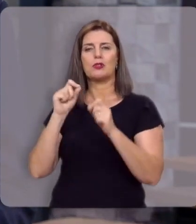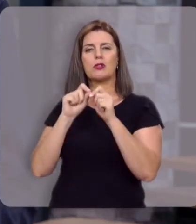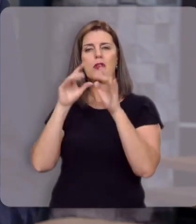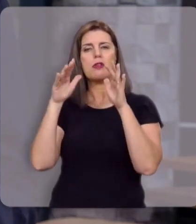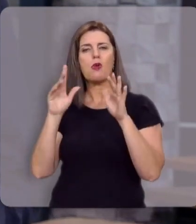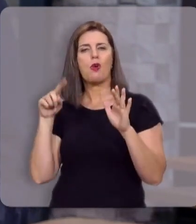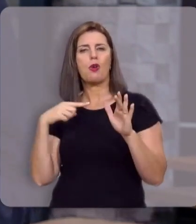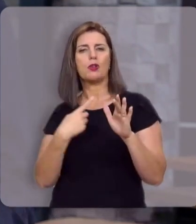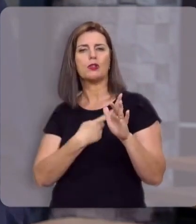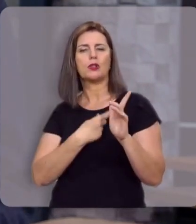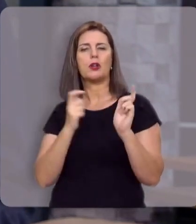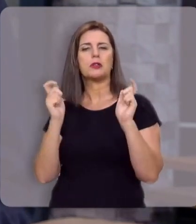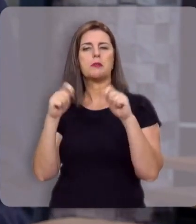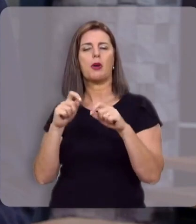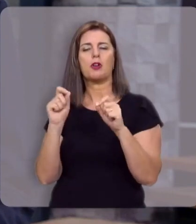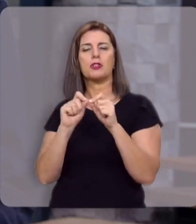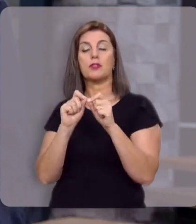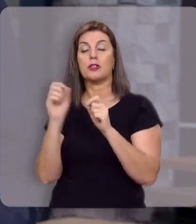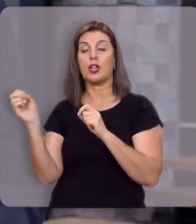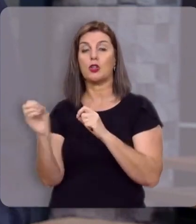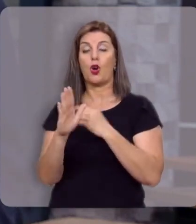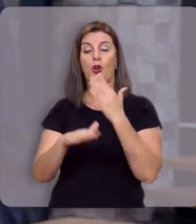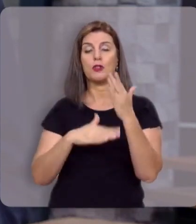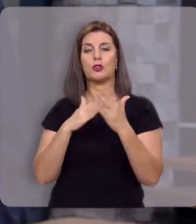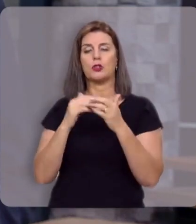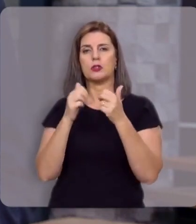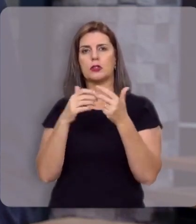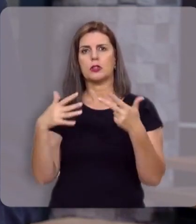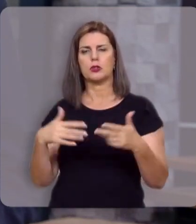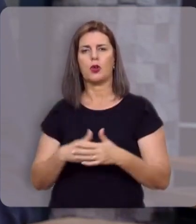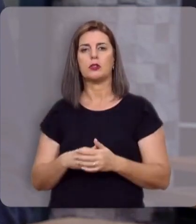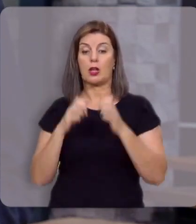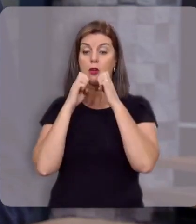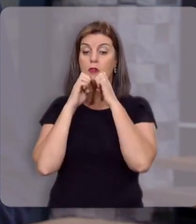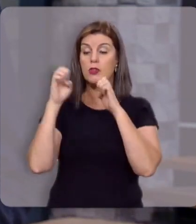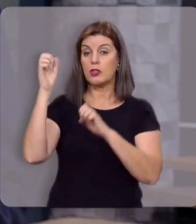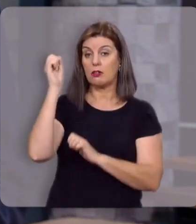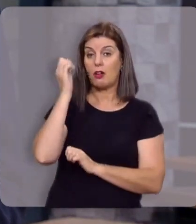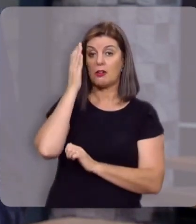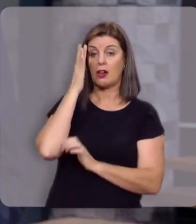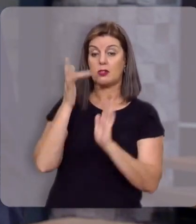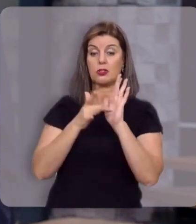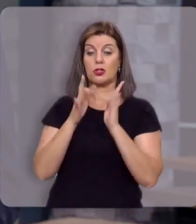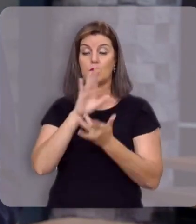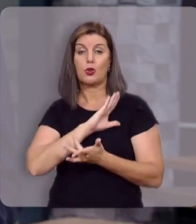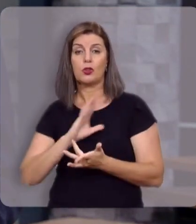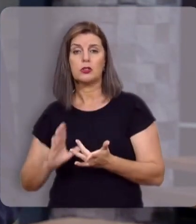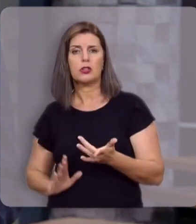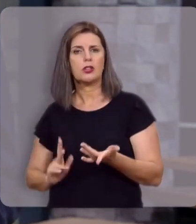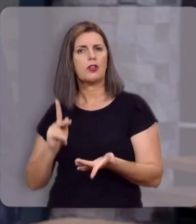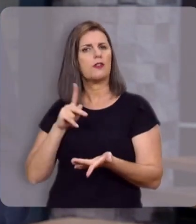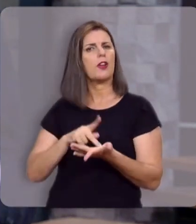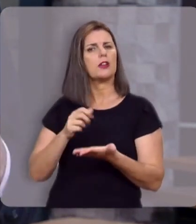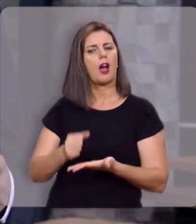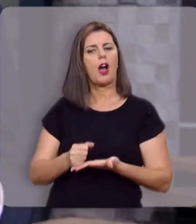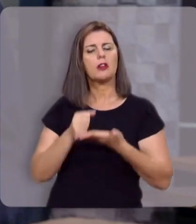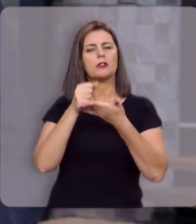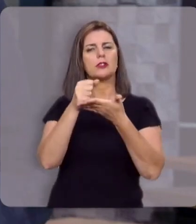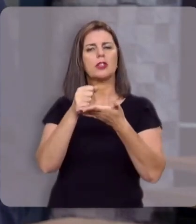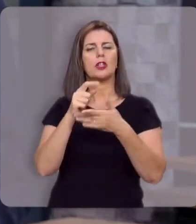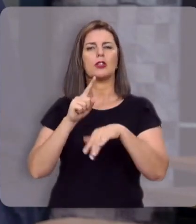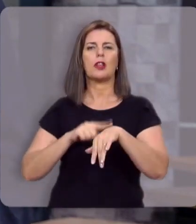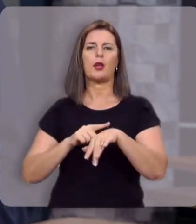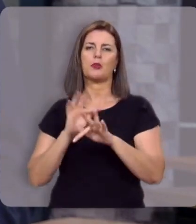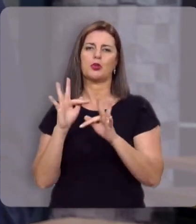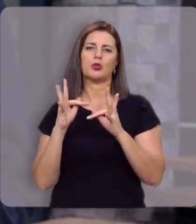criou, com aquele que é capaz de fazer novas todas as coisas. Que o Evangelho da Graça de Cristo Jesus de fato te auxilie